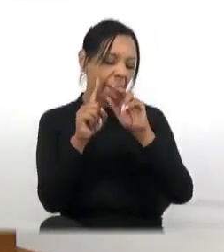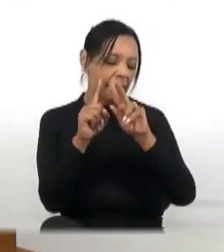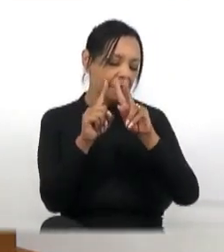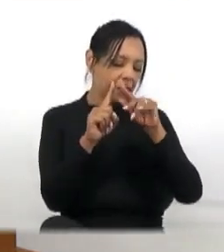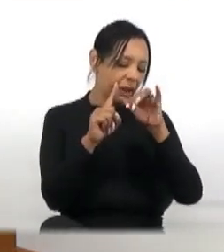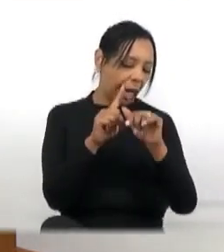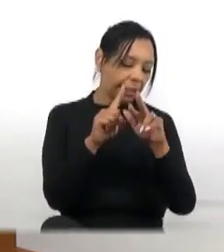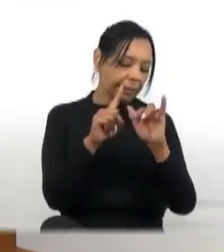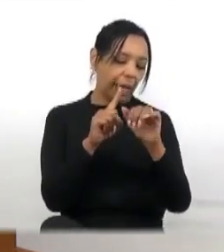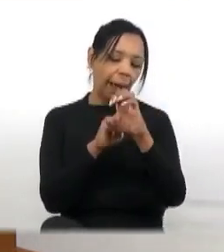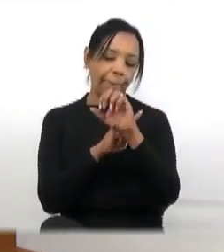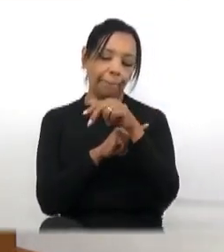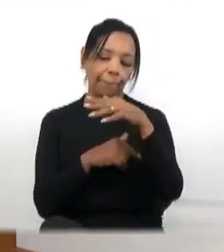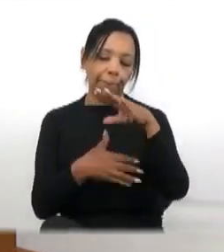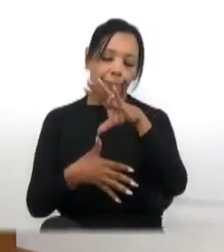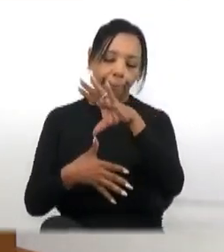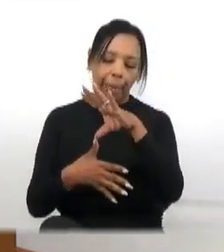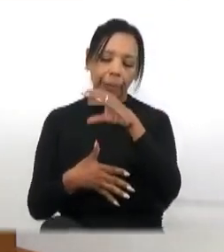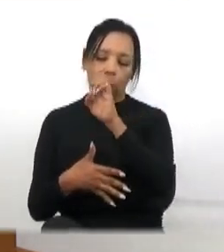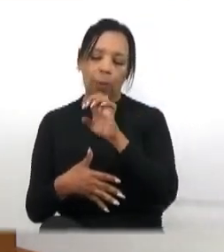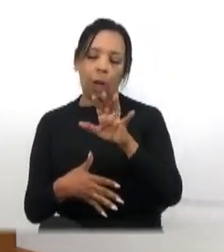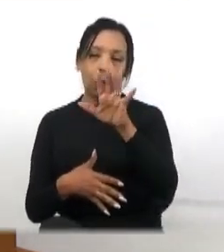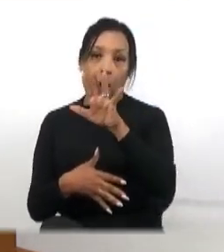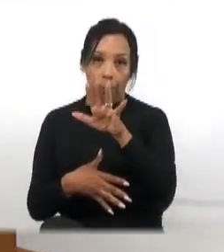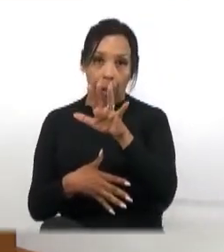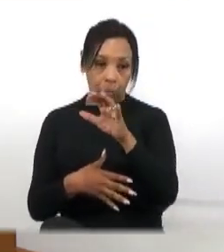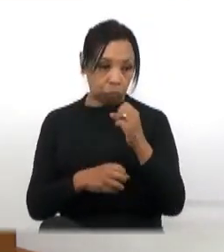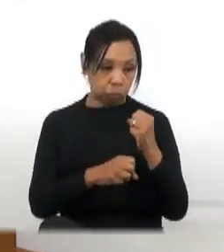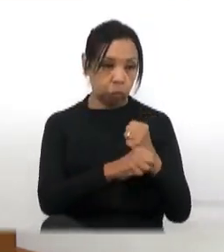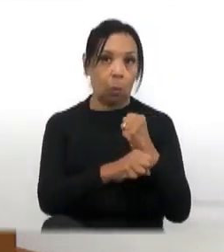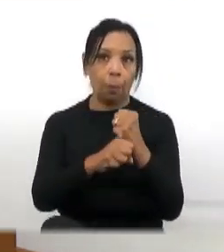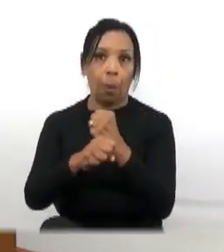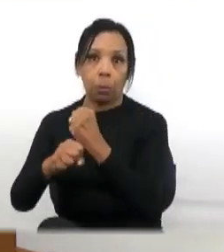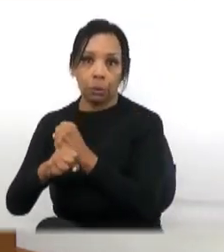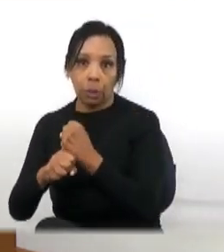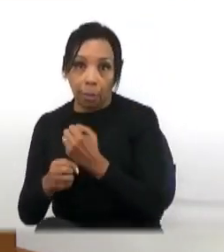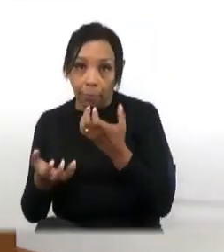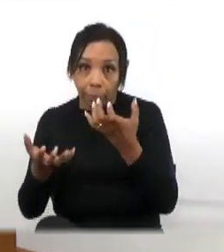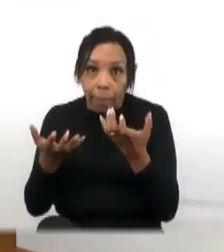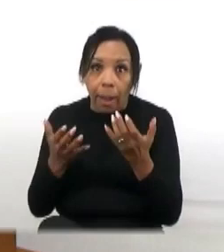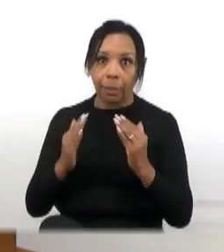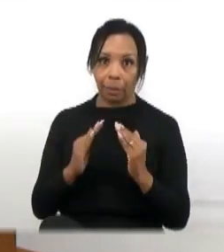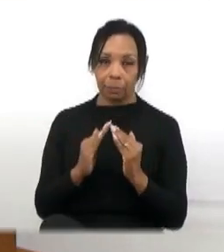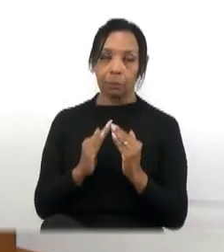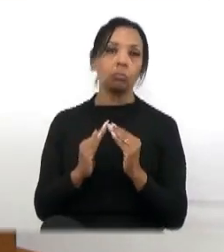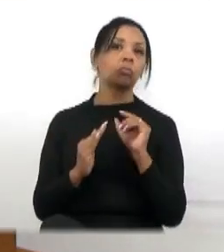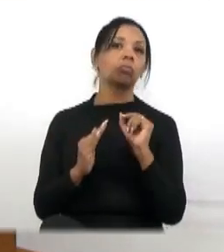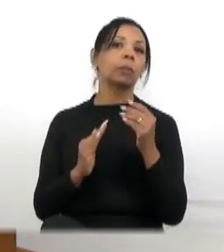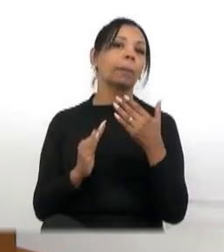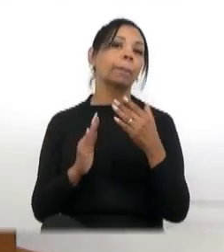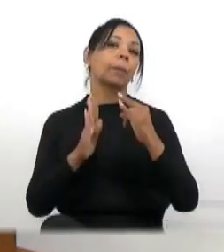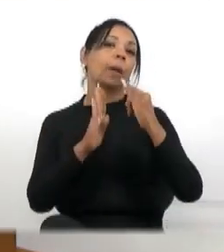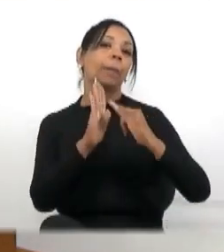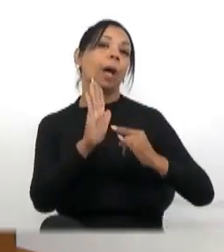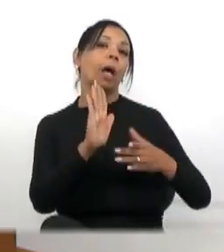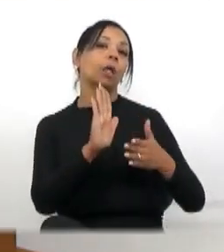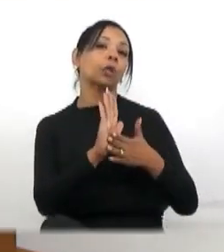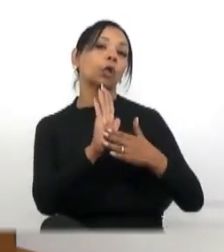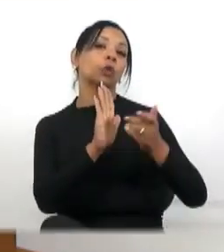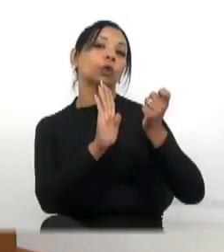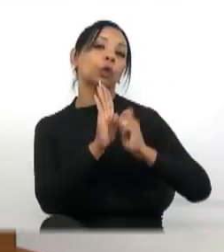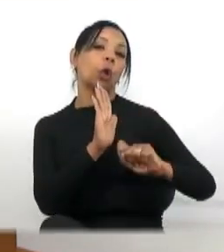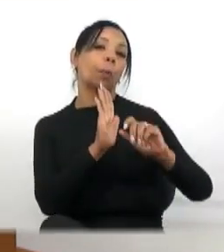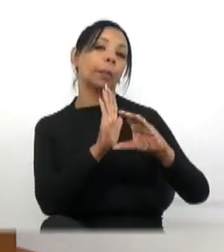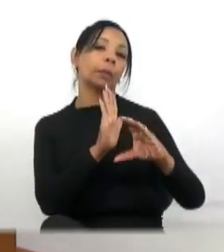Jardim América, no Jardim Europa, em qualquer lugar da cidade você vai construir uma casa, você precisa apresentar a autorização da CETESB